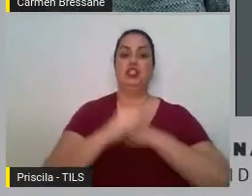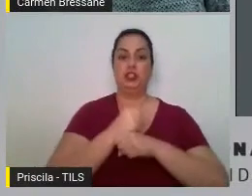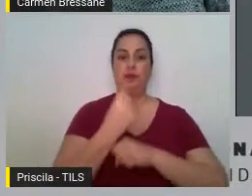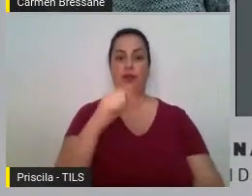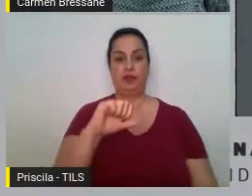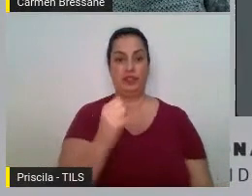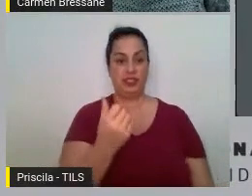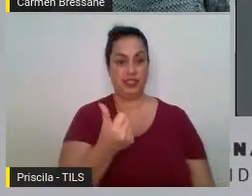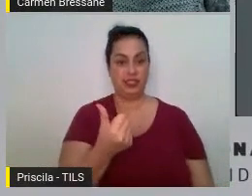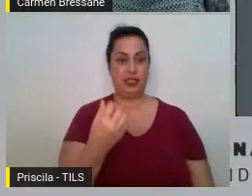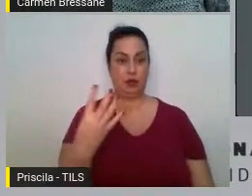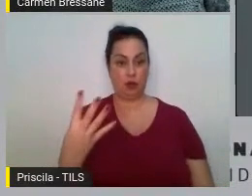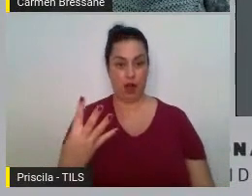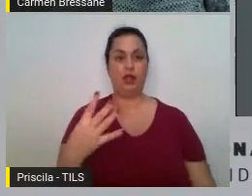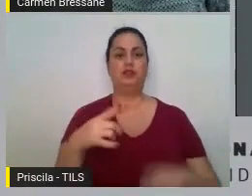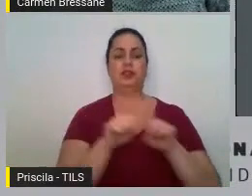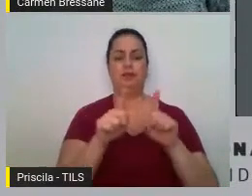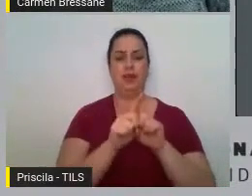lei de responsabilidade fiscal